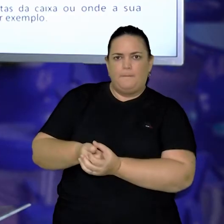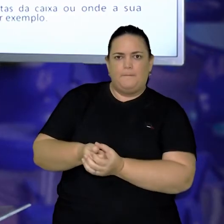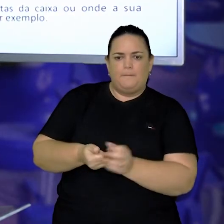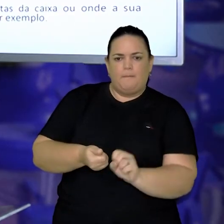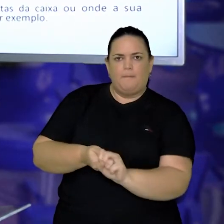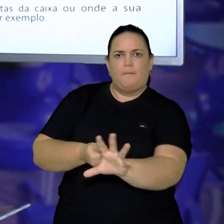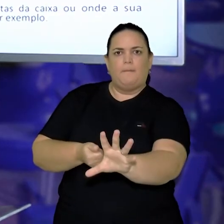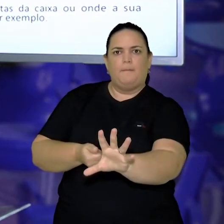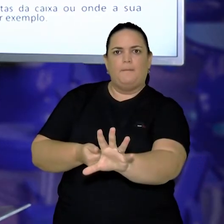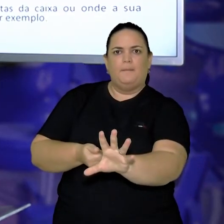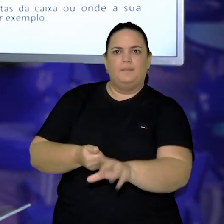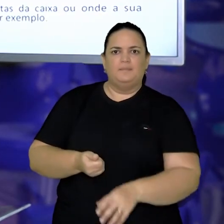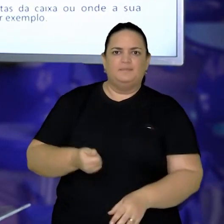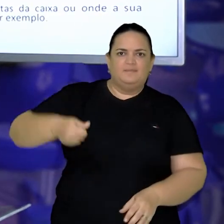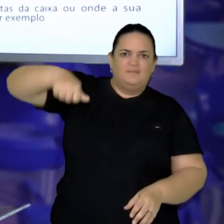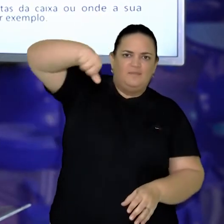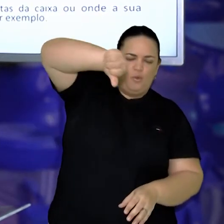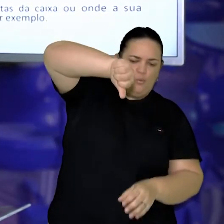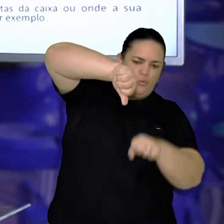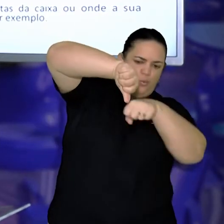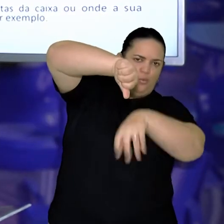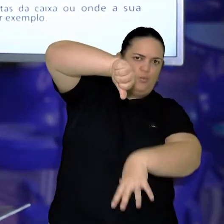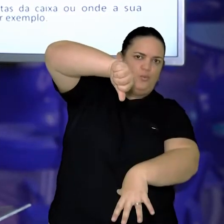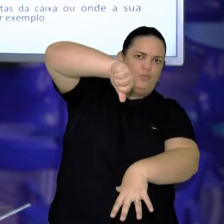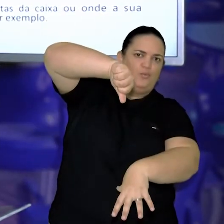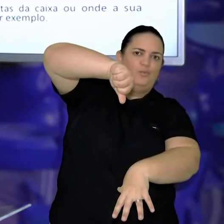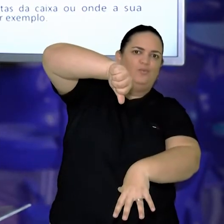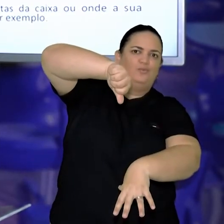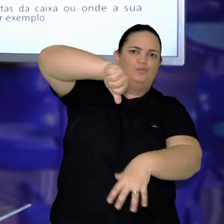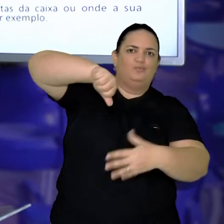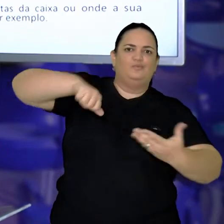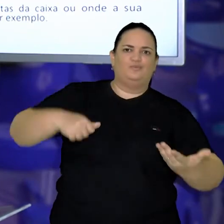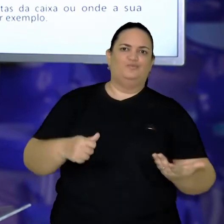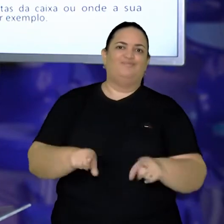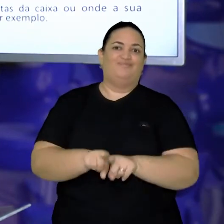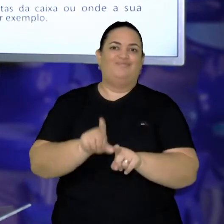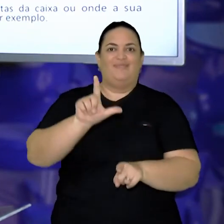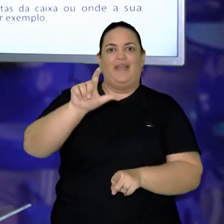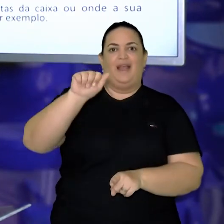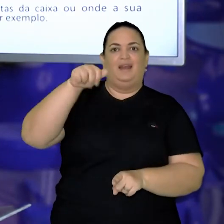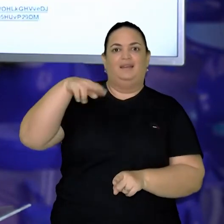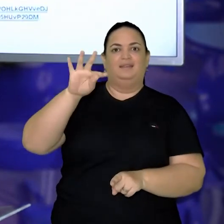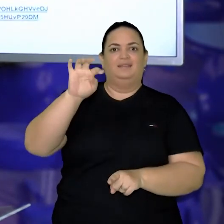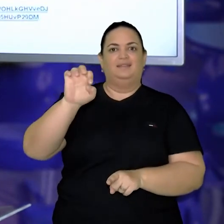Se você não tiver a ajuda de um adulto, não vai inventar de mexer em eletricidade.